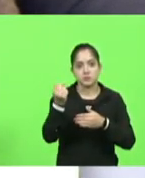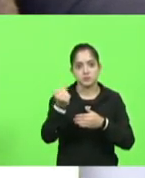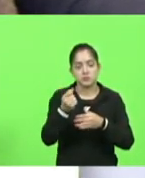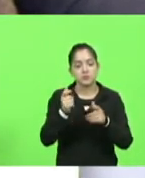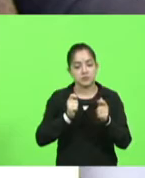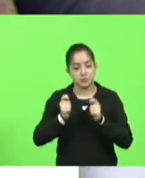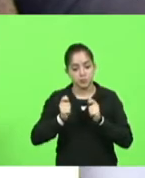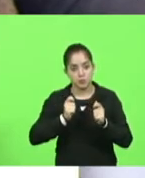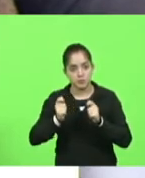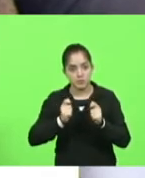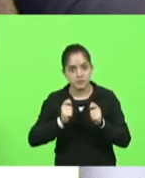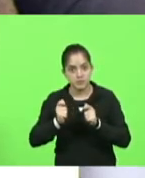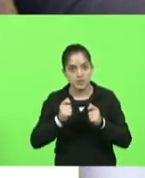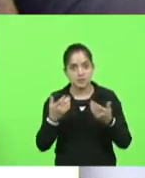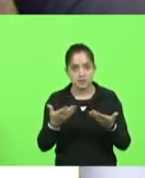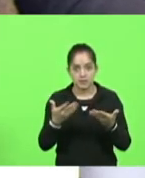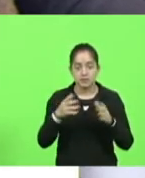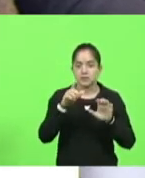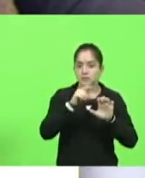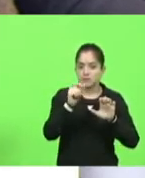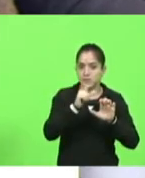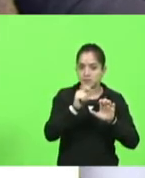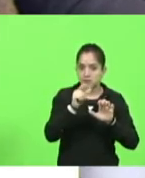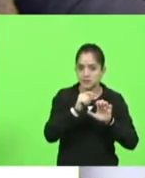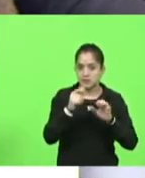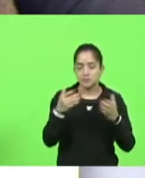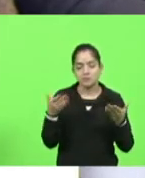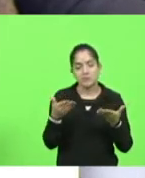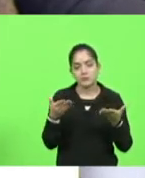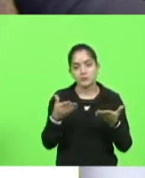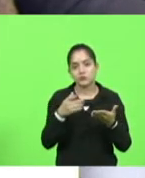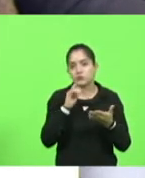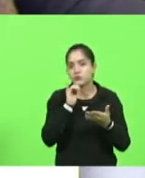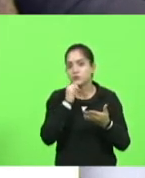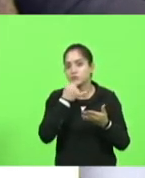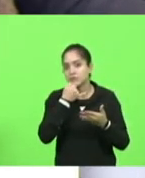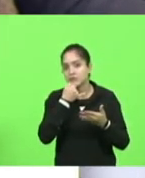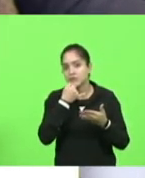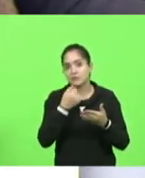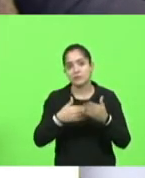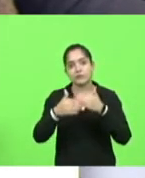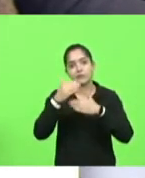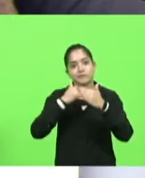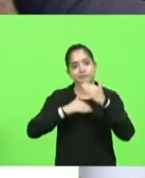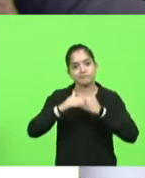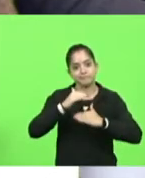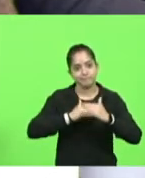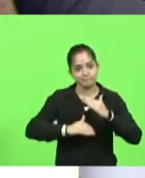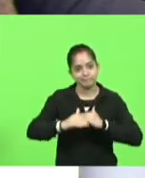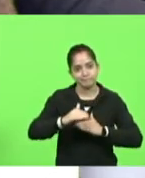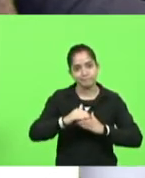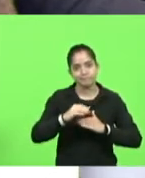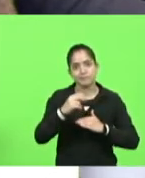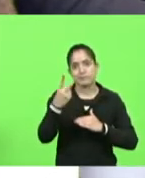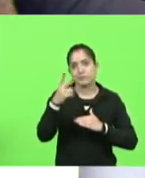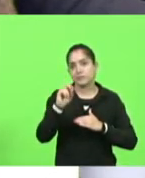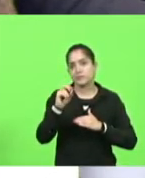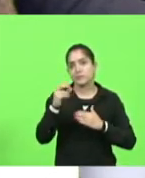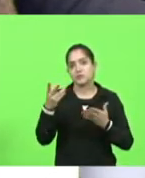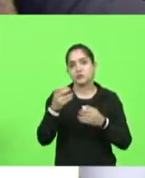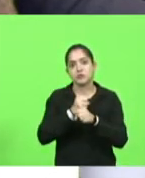empreender e abrir o seu negócio e viver daquilo hoje infelizmente retrocedeu na vida 15, 20, 25 anos